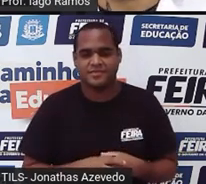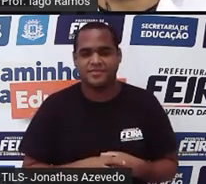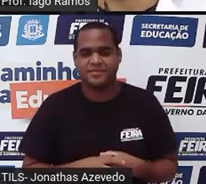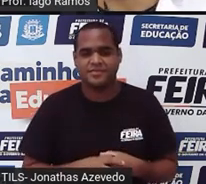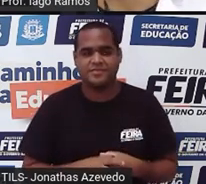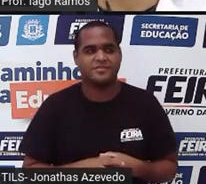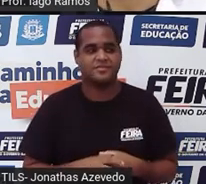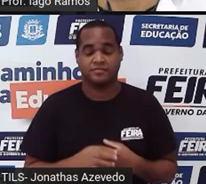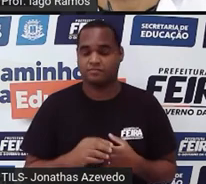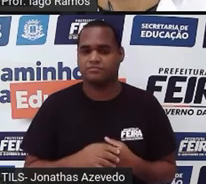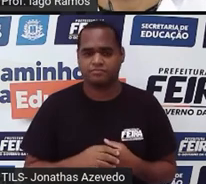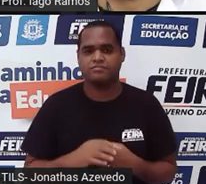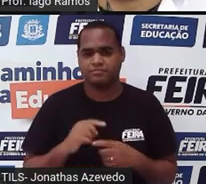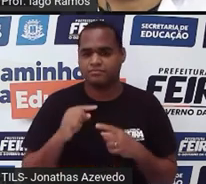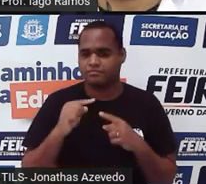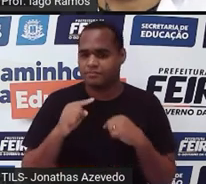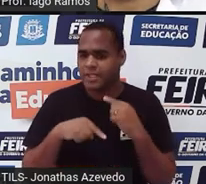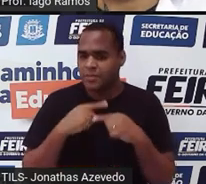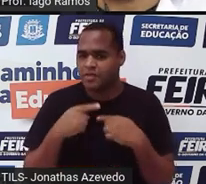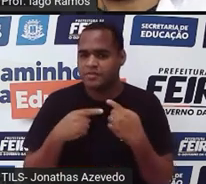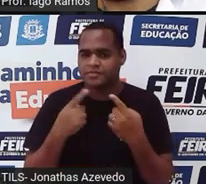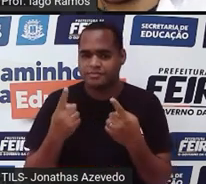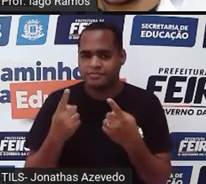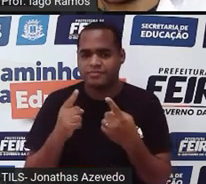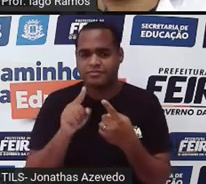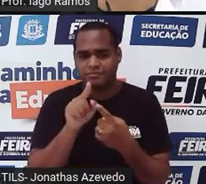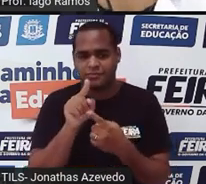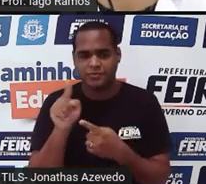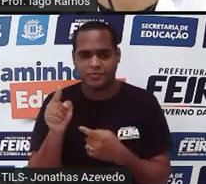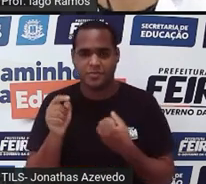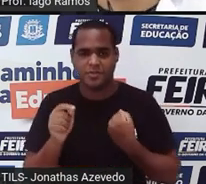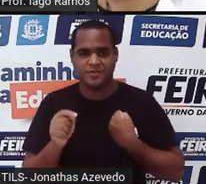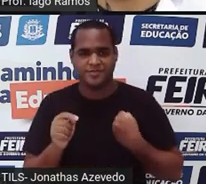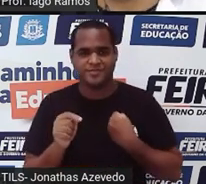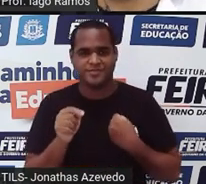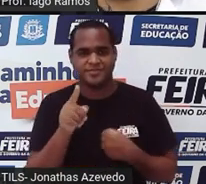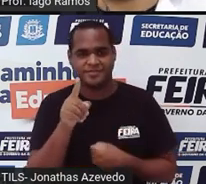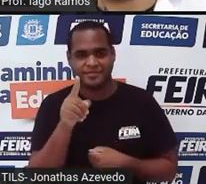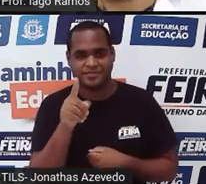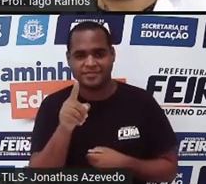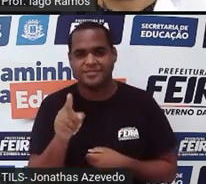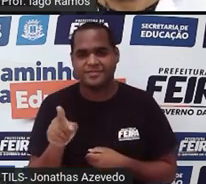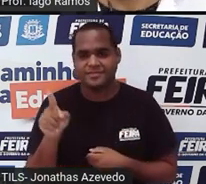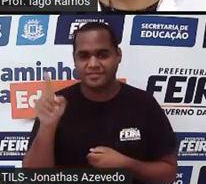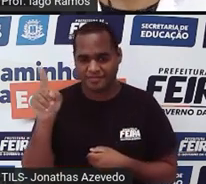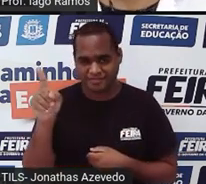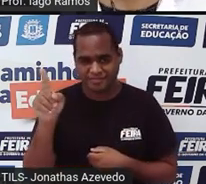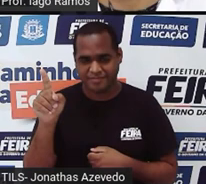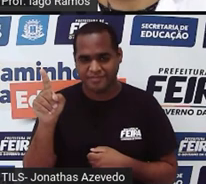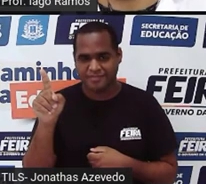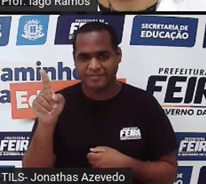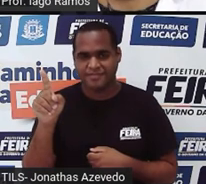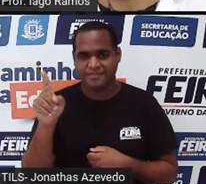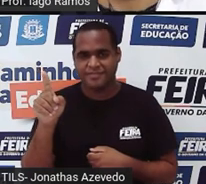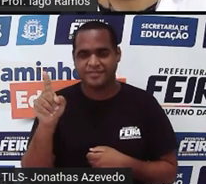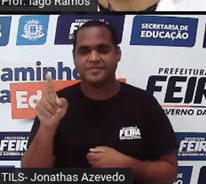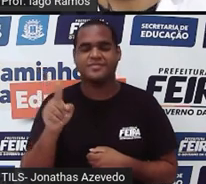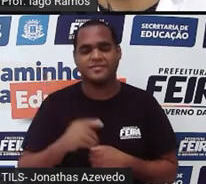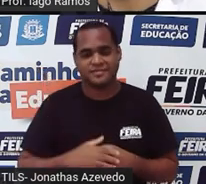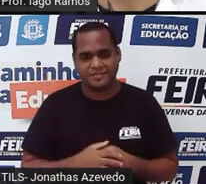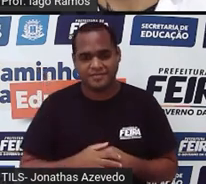Depois, 10 mais 15, que é 25. Esses resultados